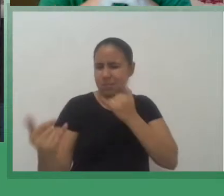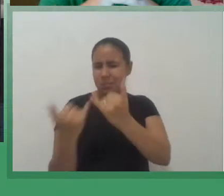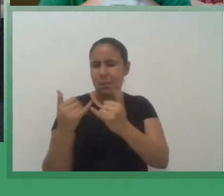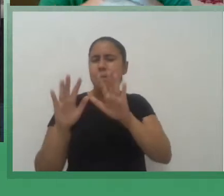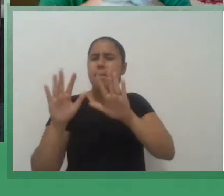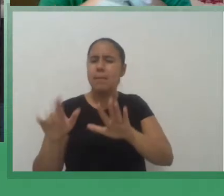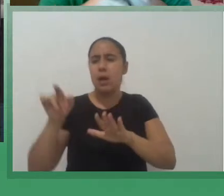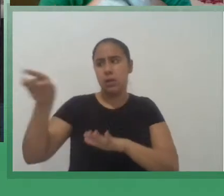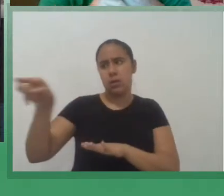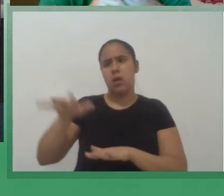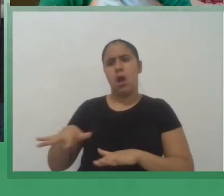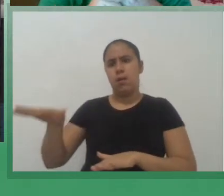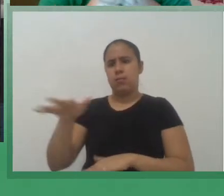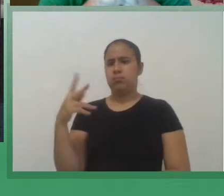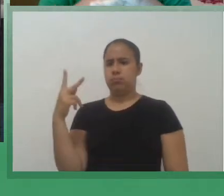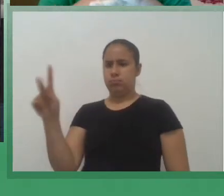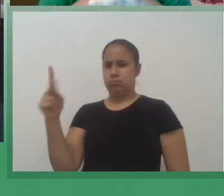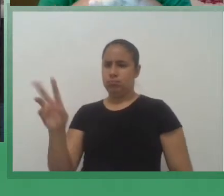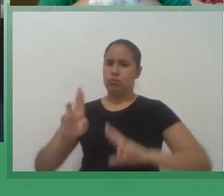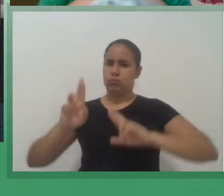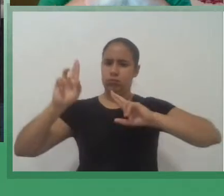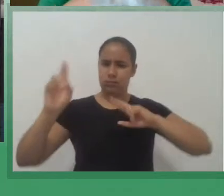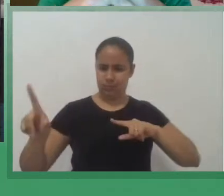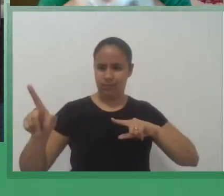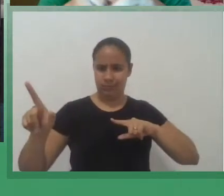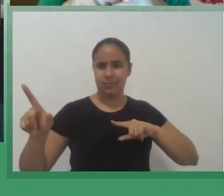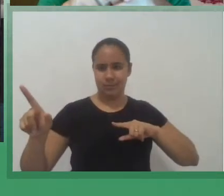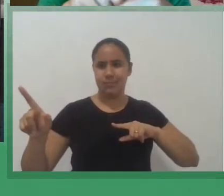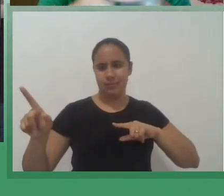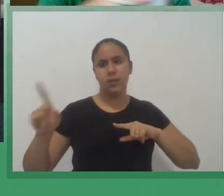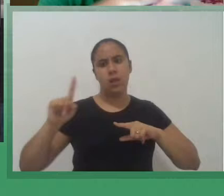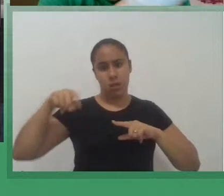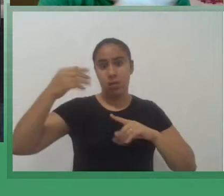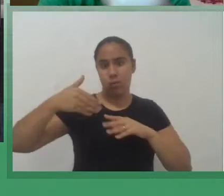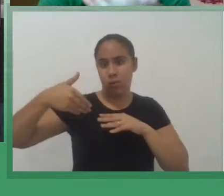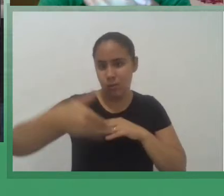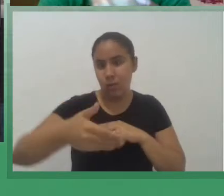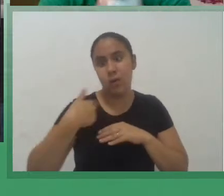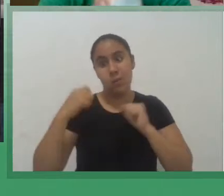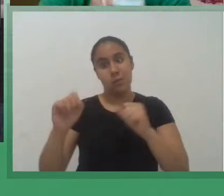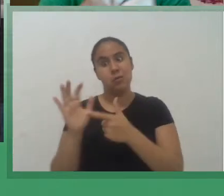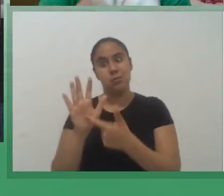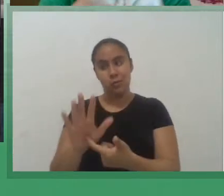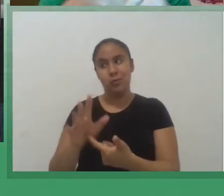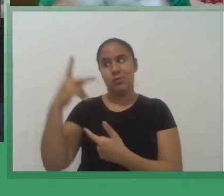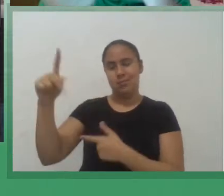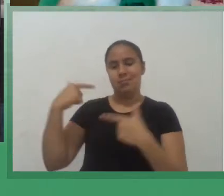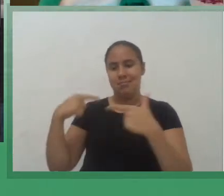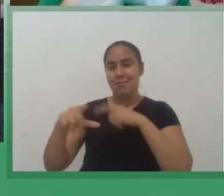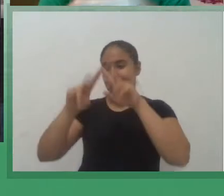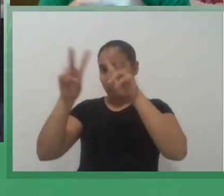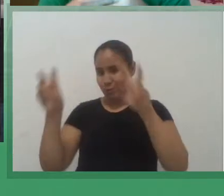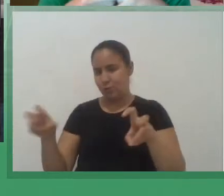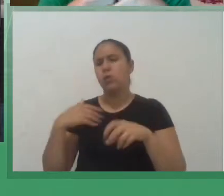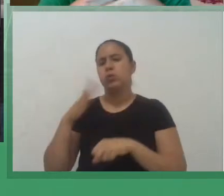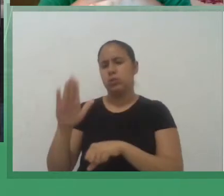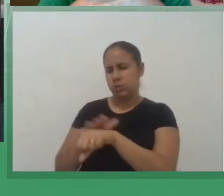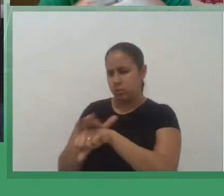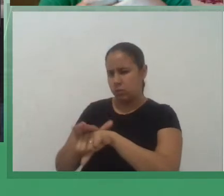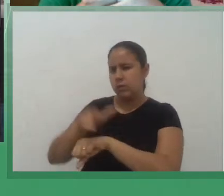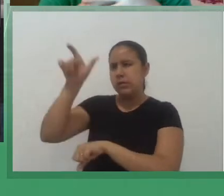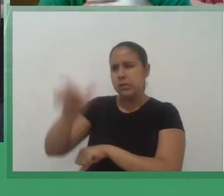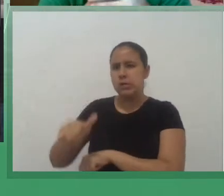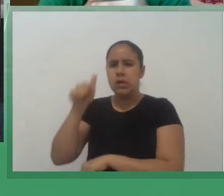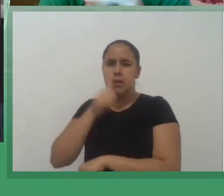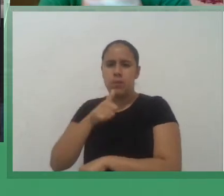da área dela que eu posso até mostrar mais à frente o título do trabalho dela então eu conversei com ela pela